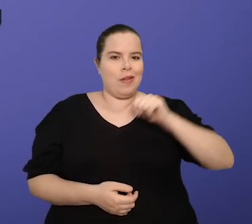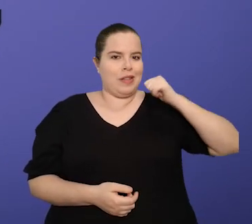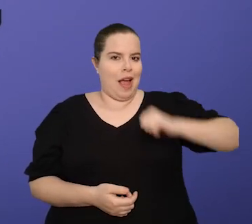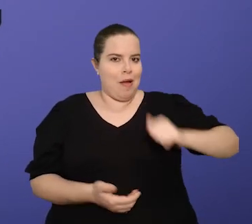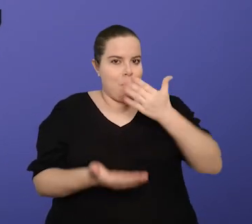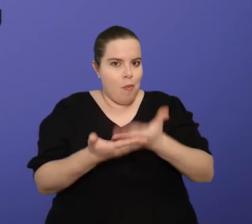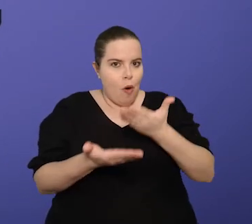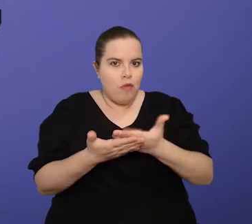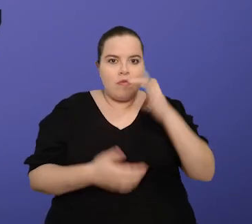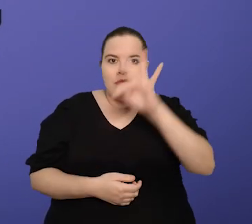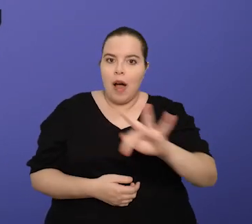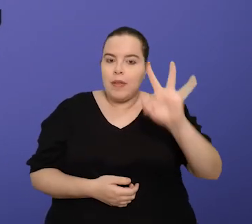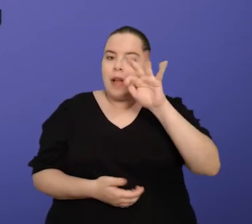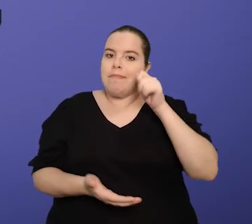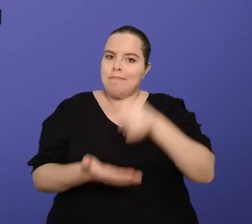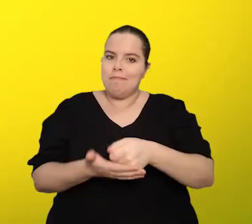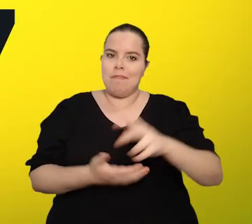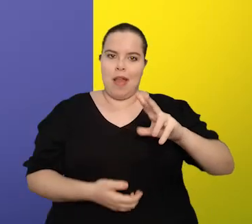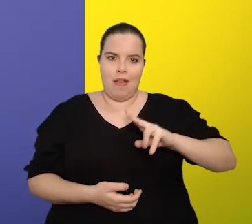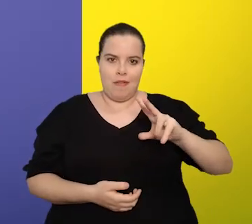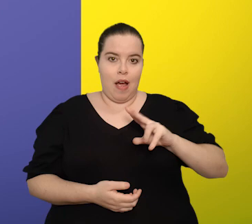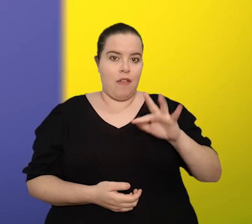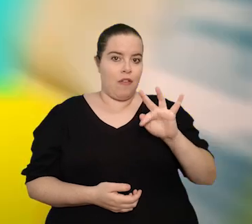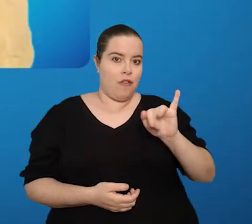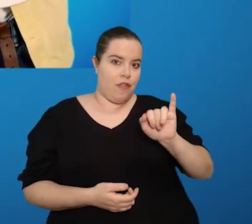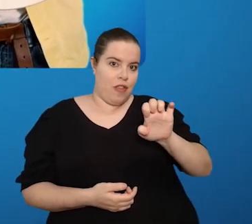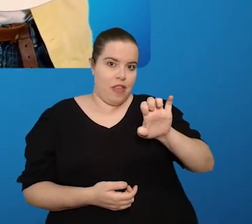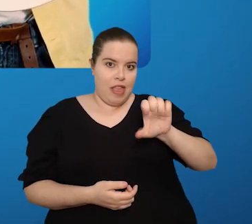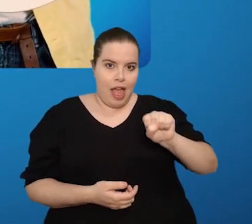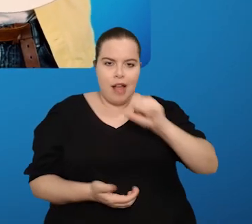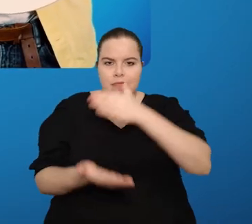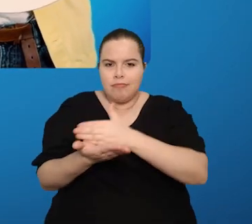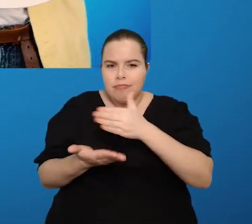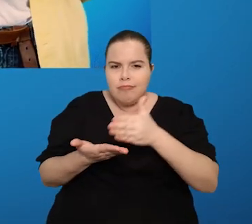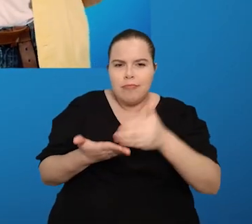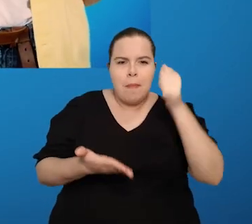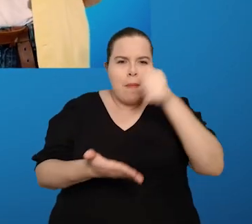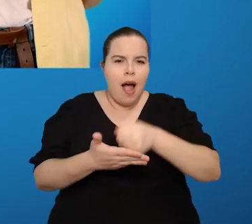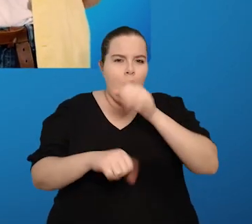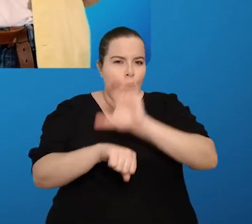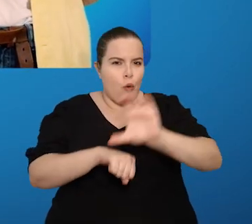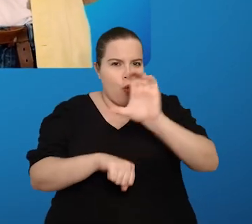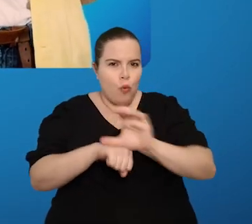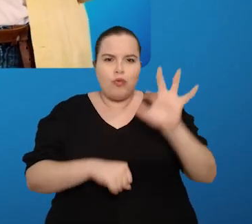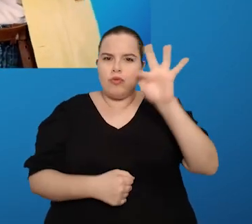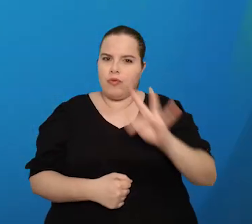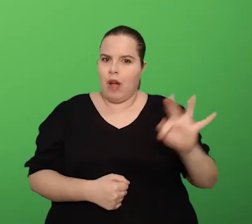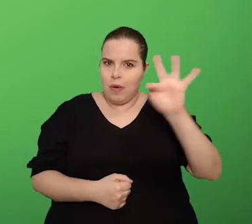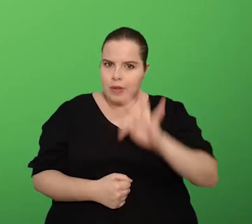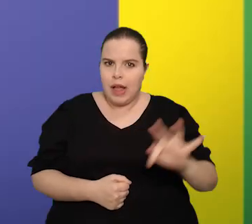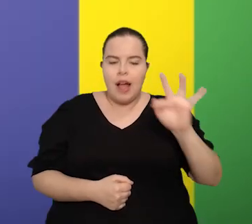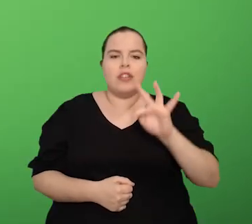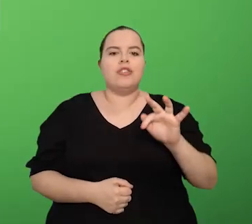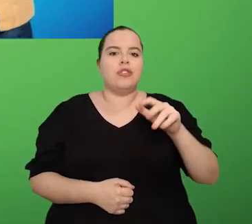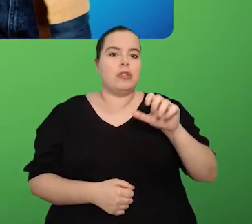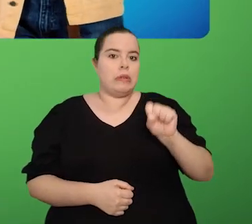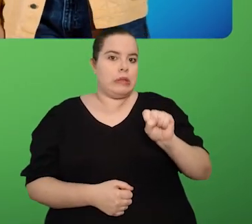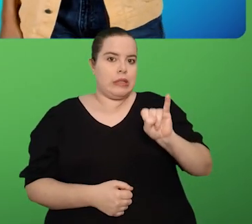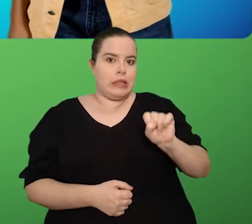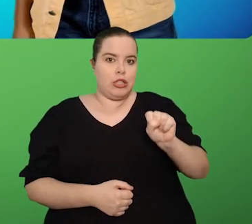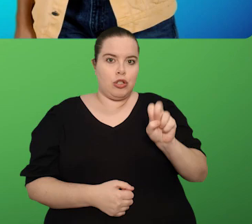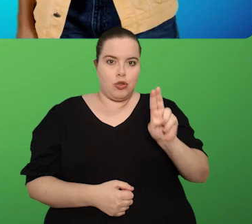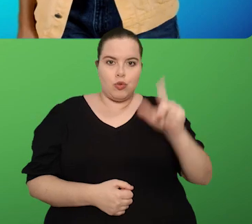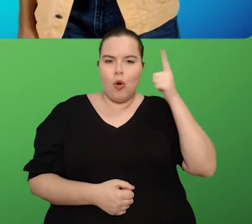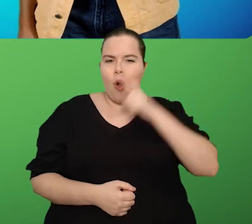bolsas de estudo em instituições privadas. Com o FIES, financiamento para o seu curso superior. E com o